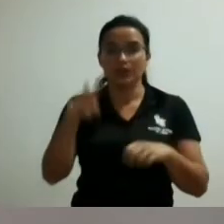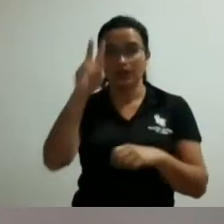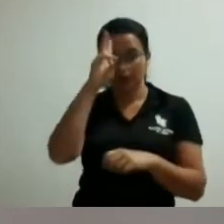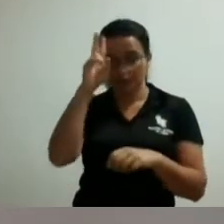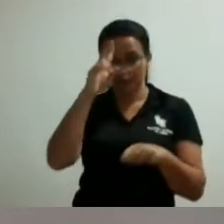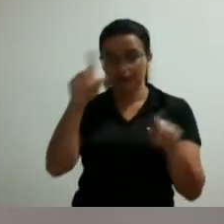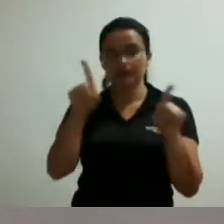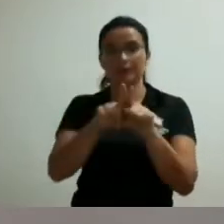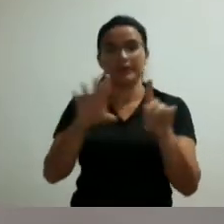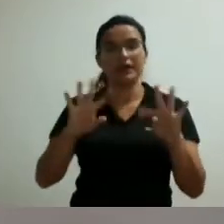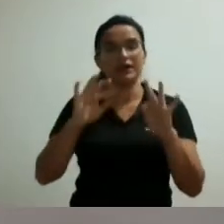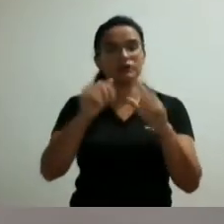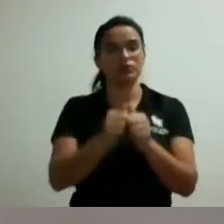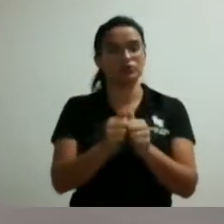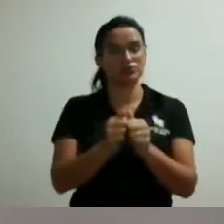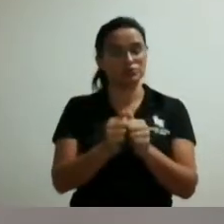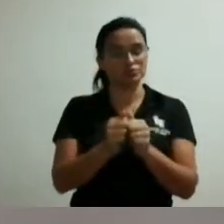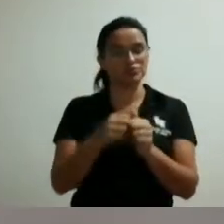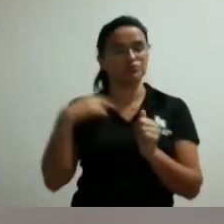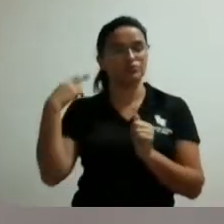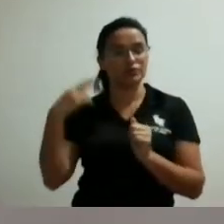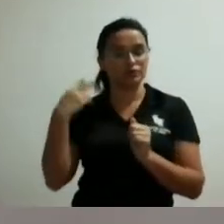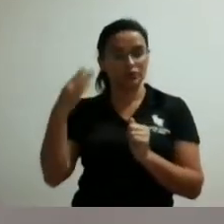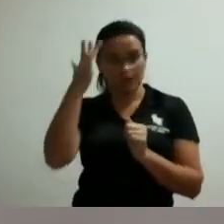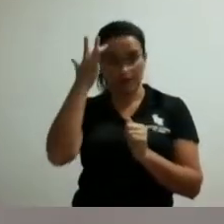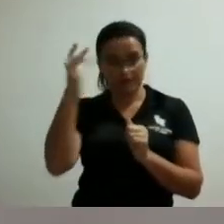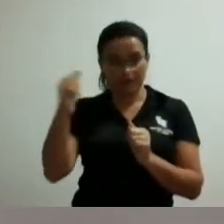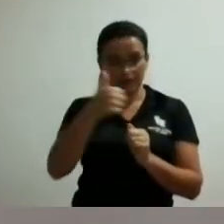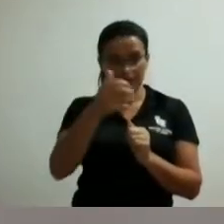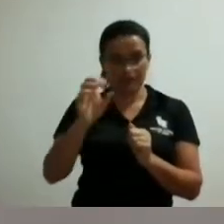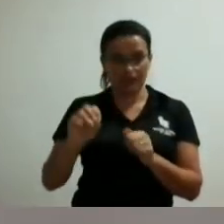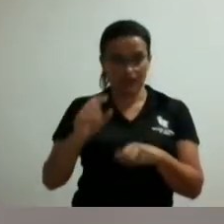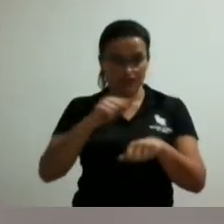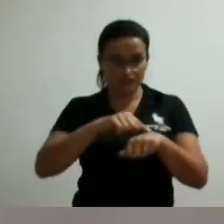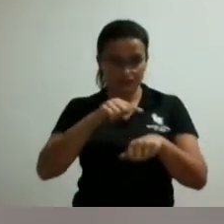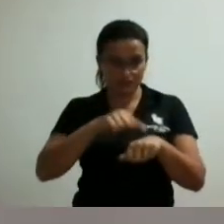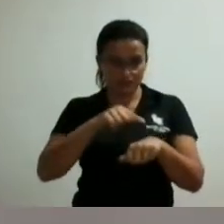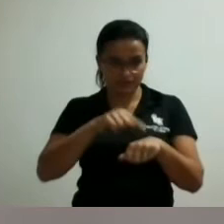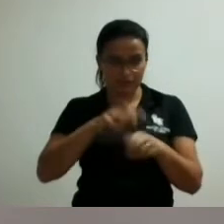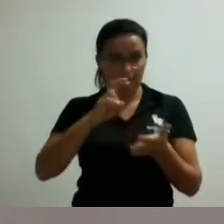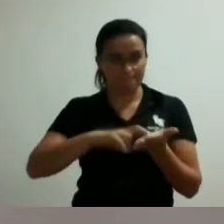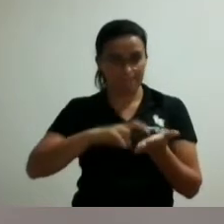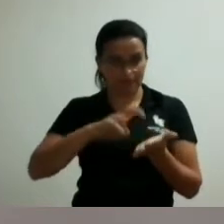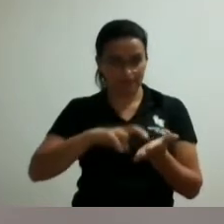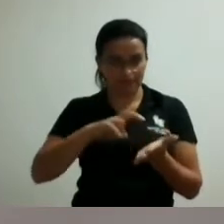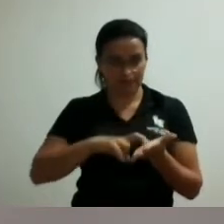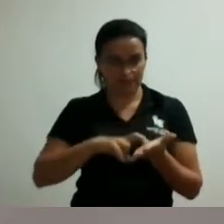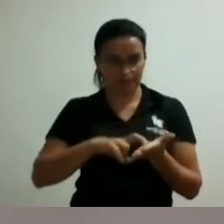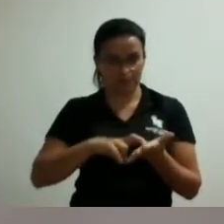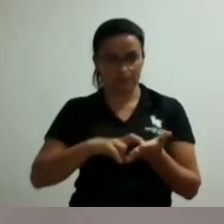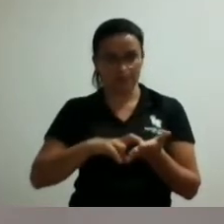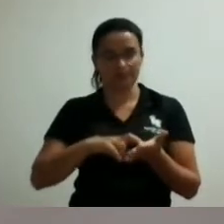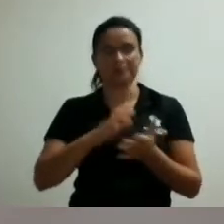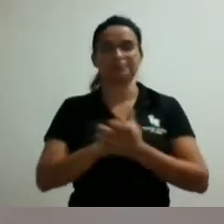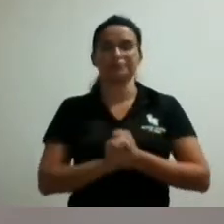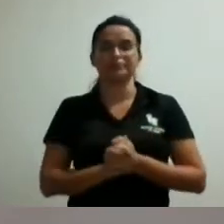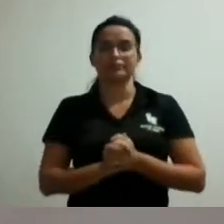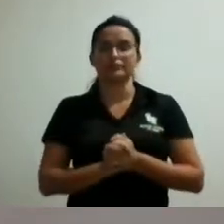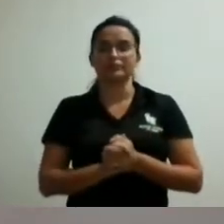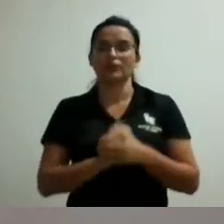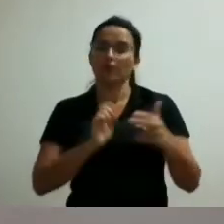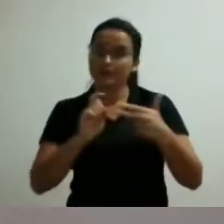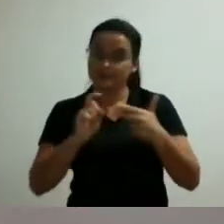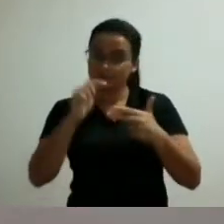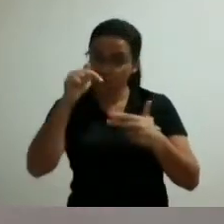amanhã às 10 horas o executivo vai estar aqui a Tairani e mais o pessoal do executivo